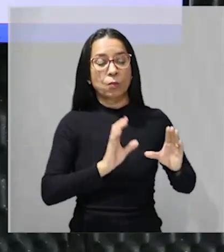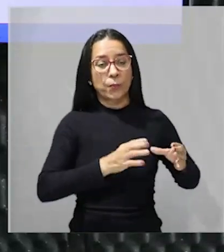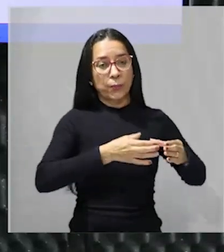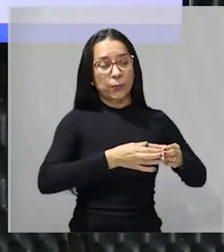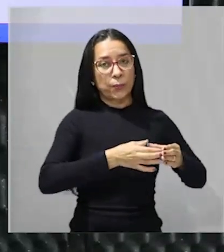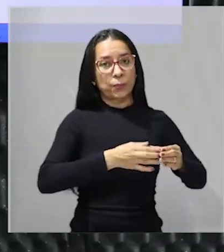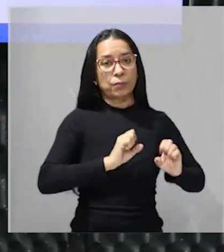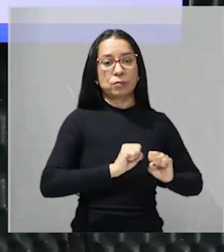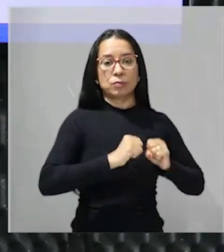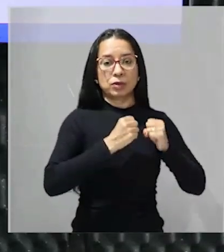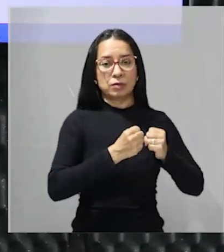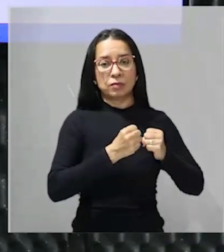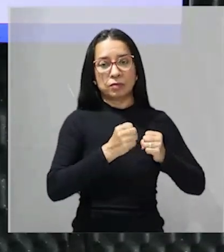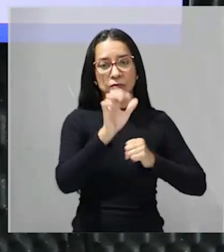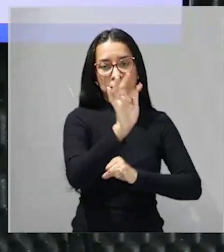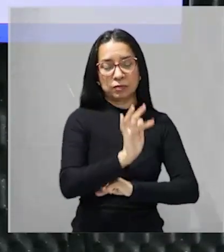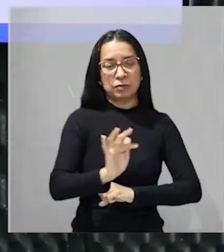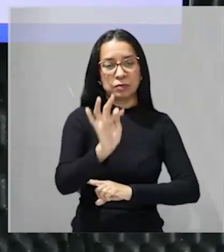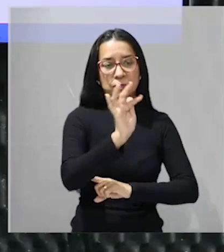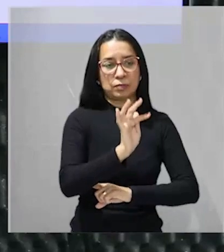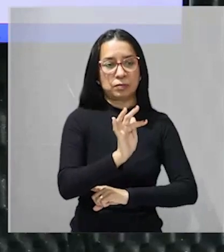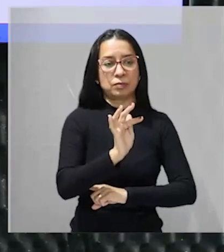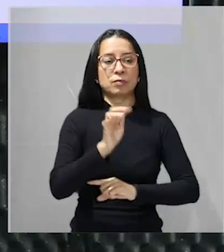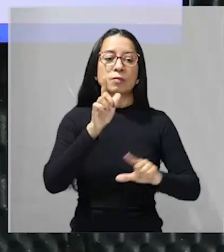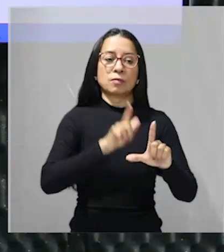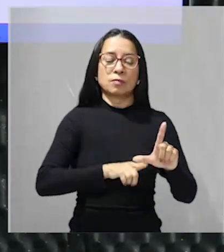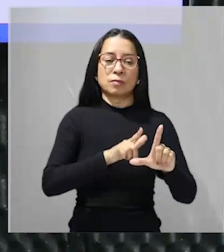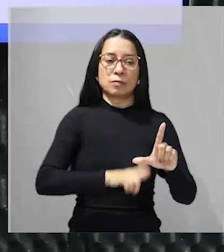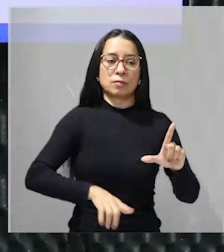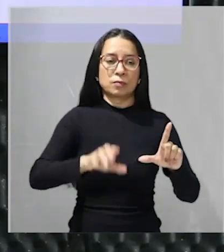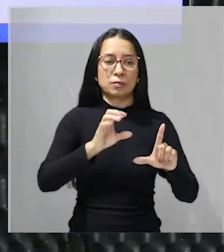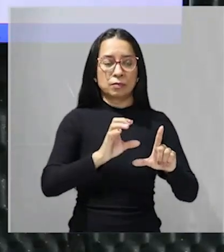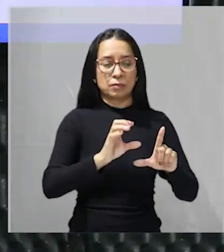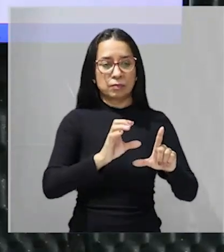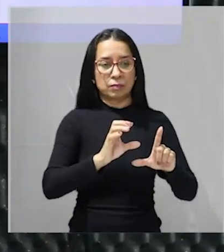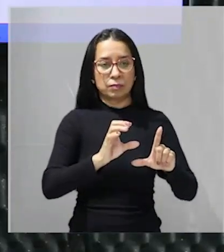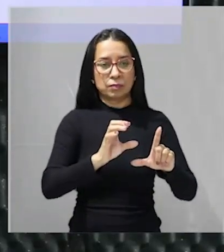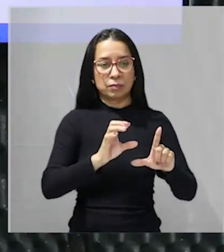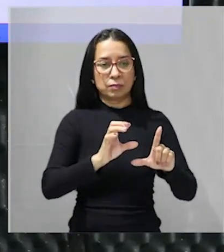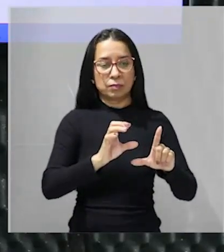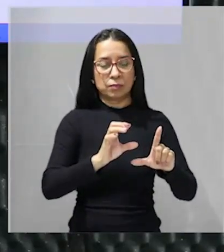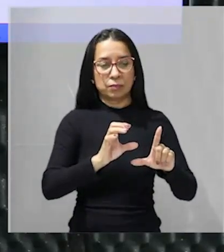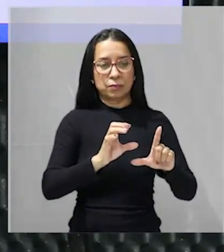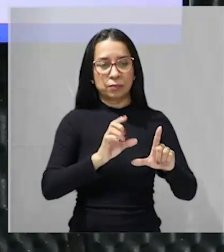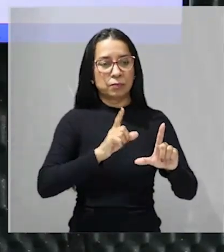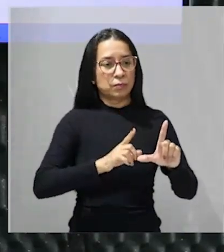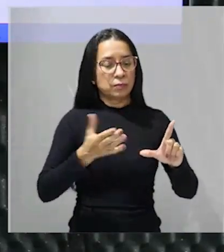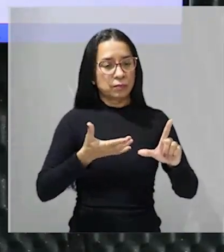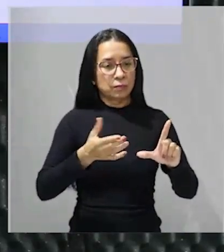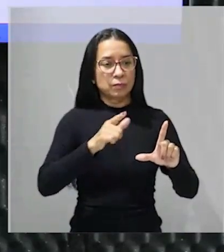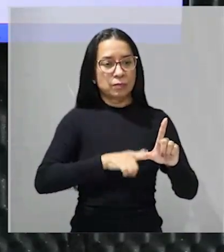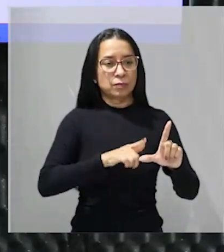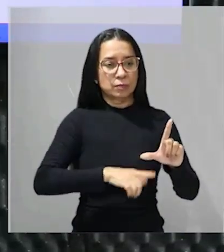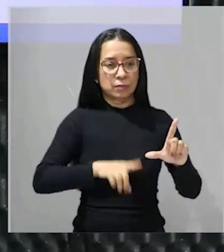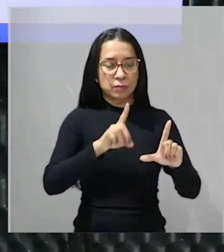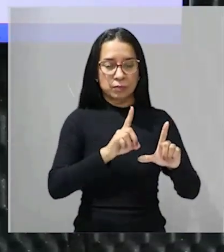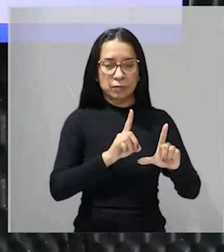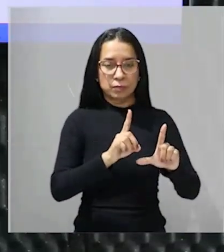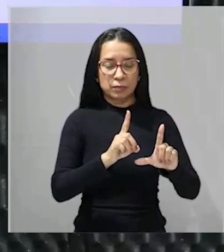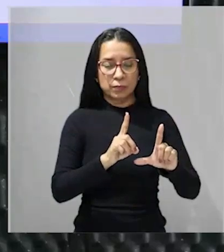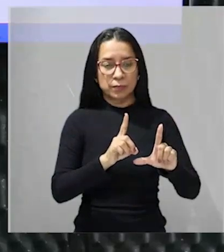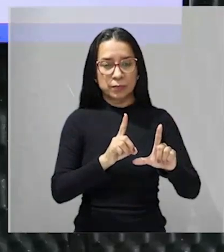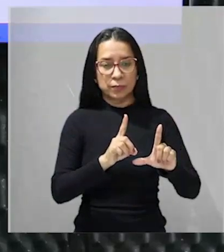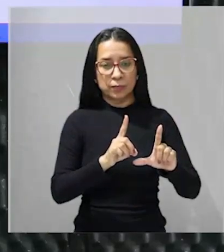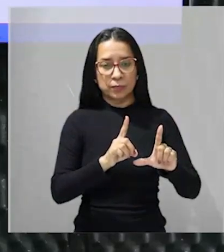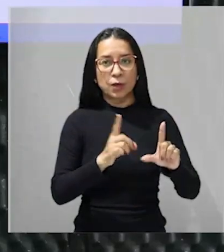federalismo então resposta letra C de casa letra D as tradições culturais indígenas são preservadas pelo contrário há muito tempo